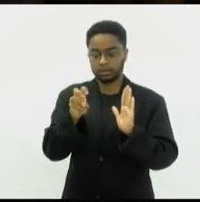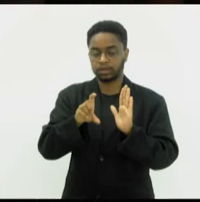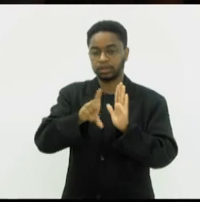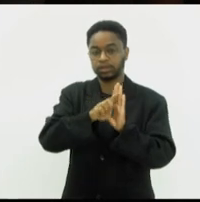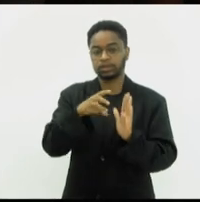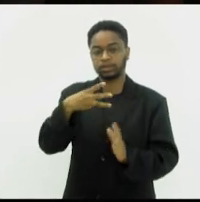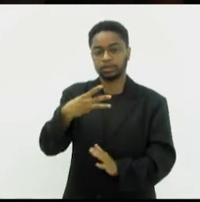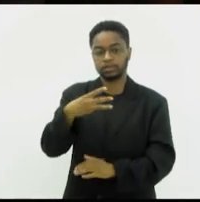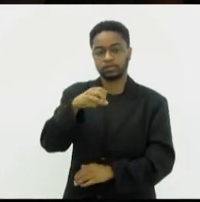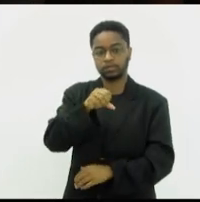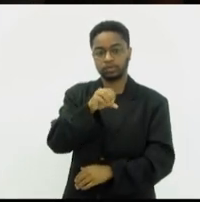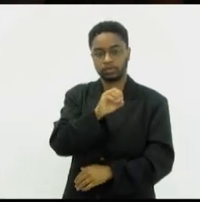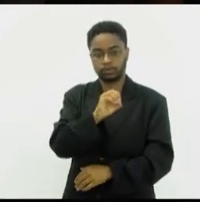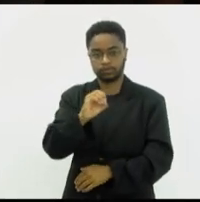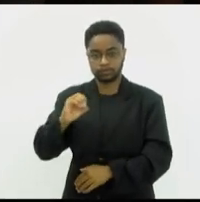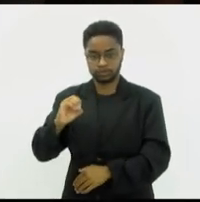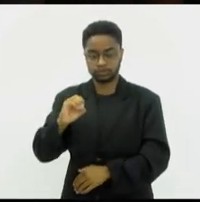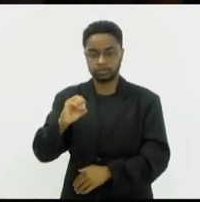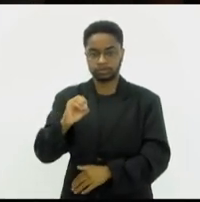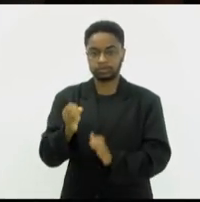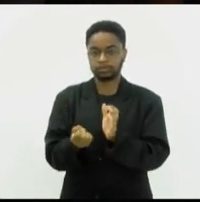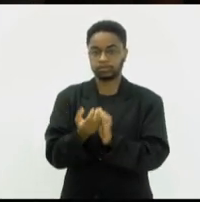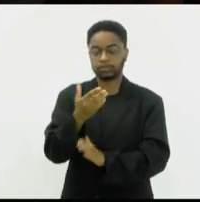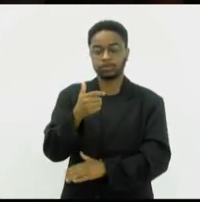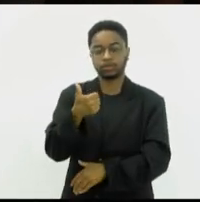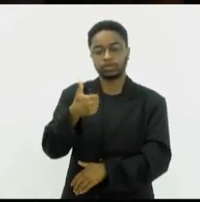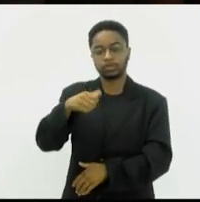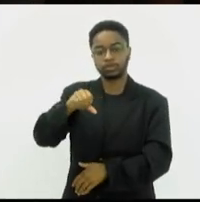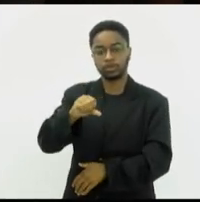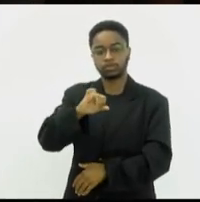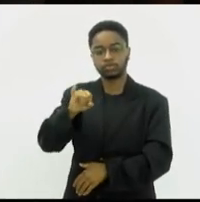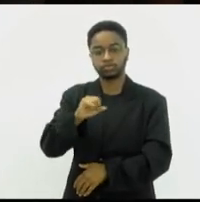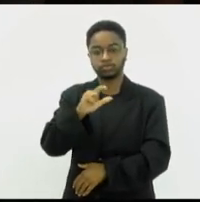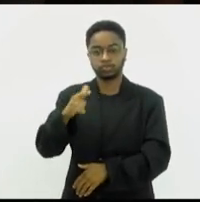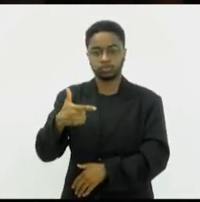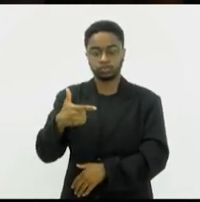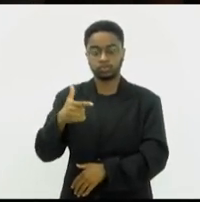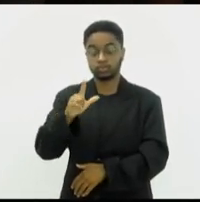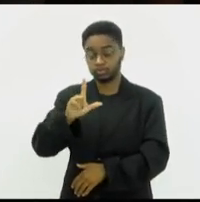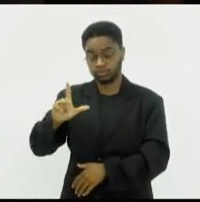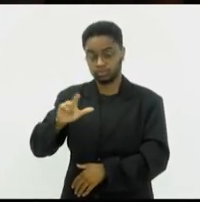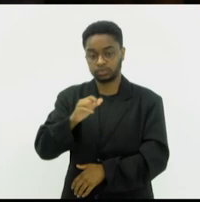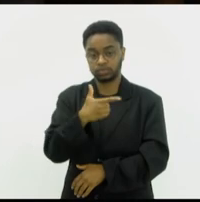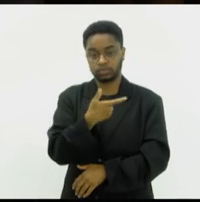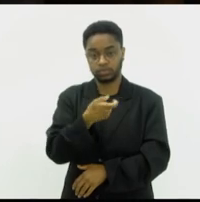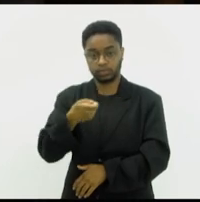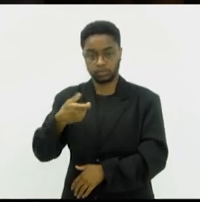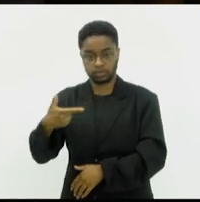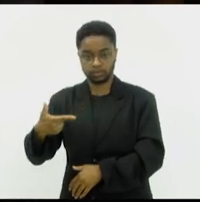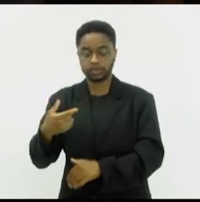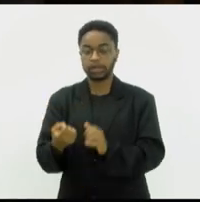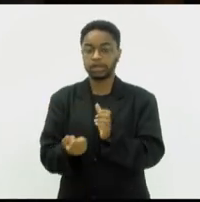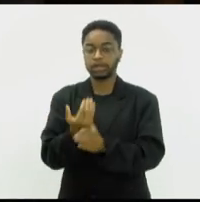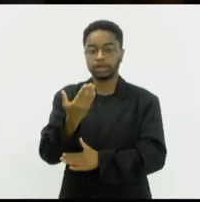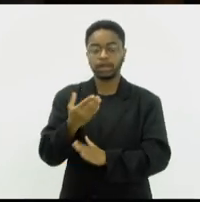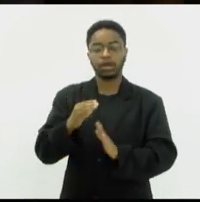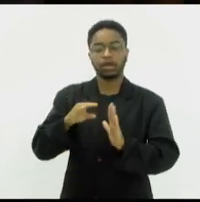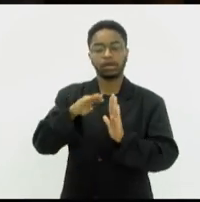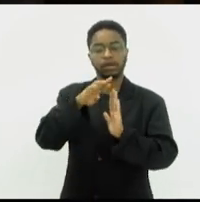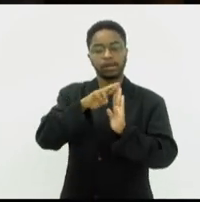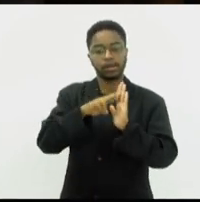.900 de 19 de julho de 2002, que institui o Código Estadual de Proteção